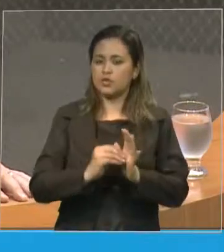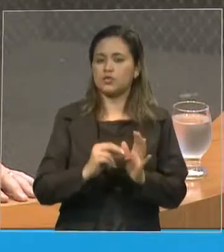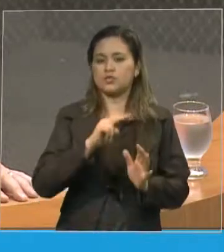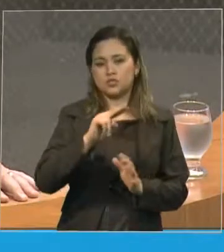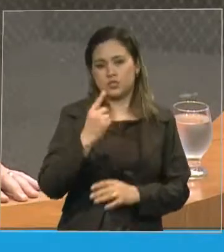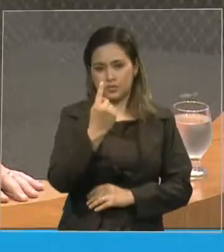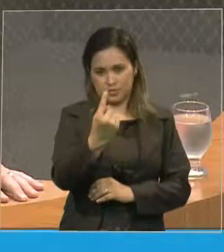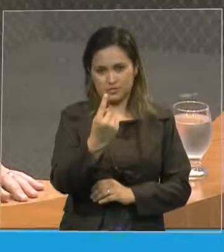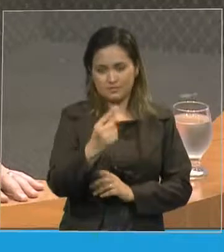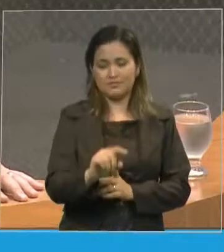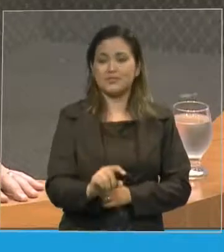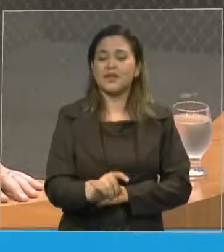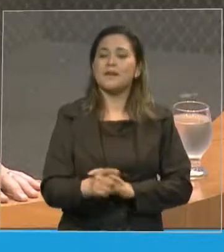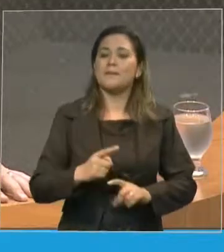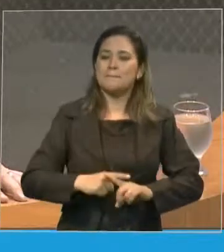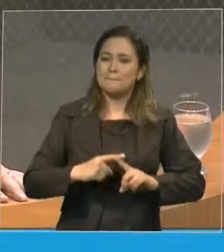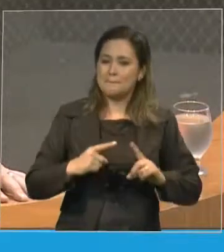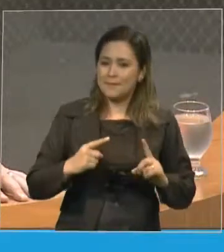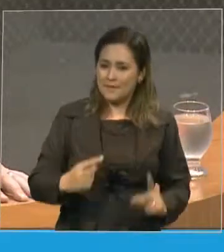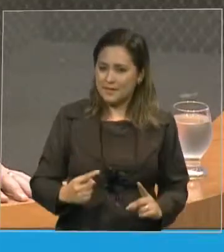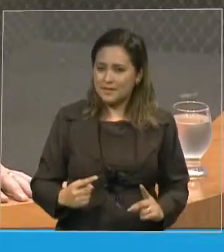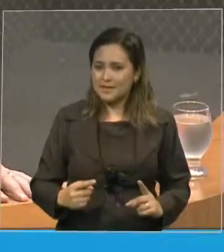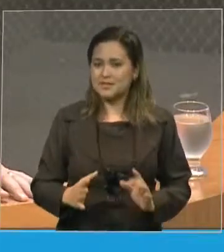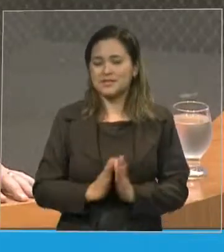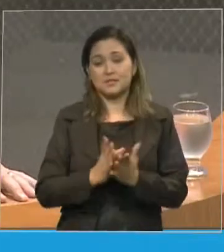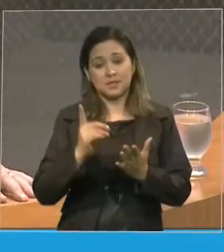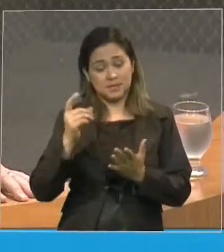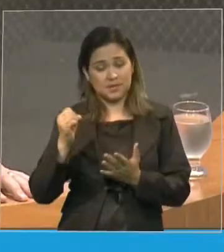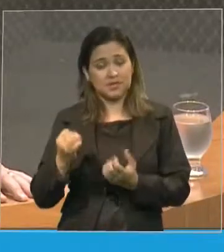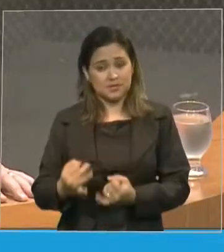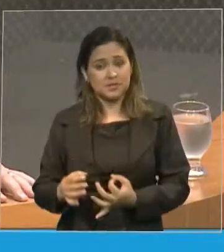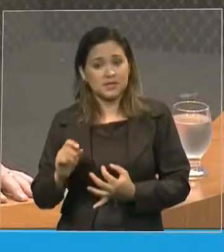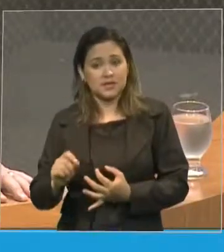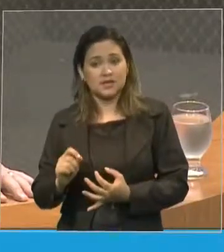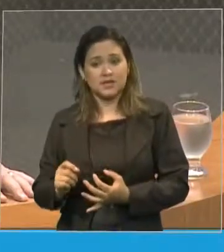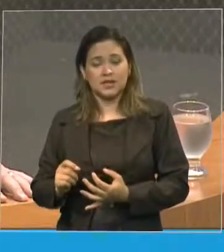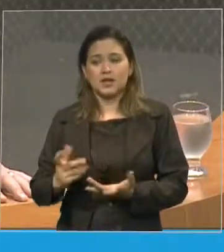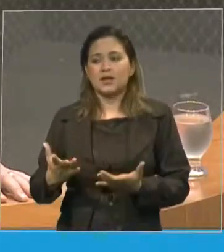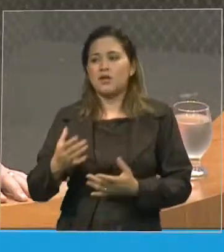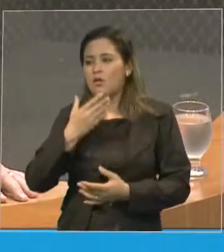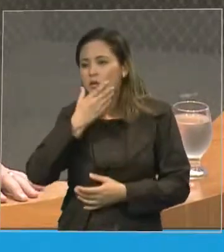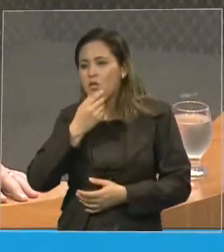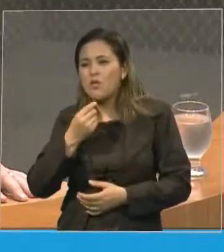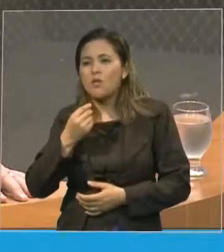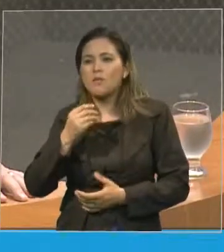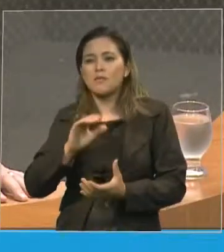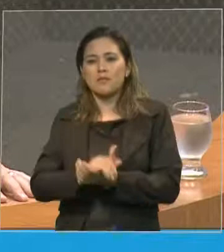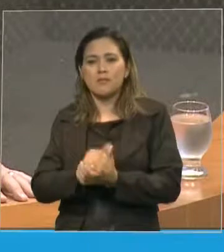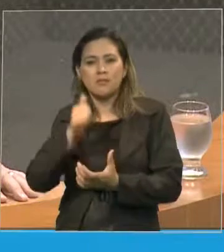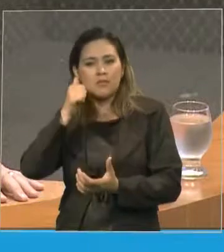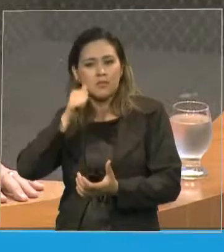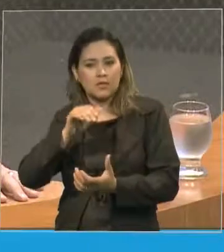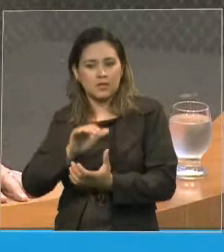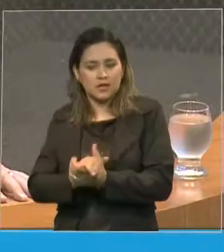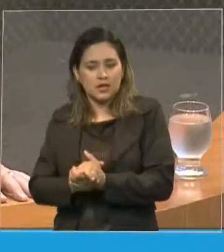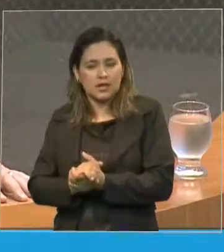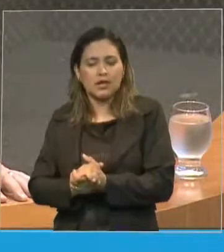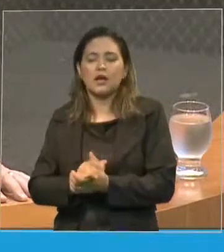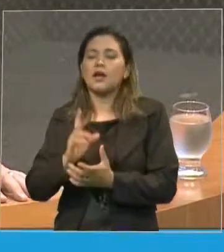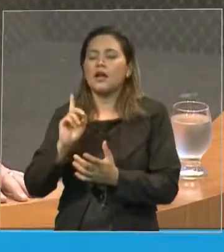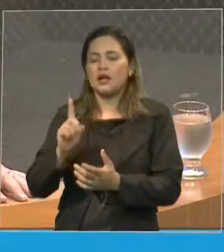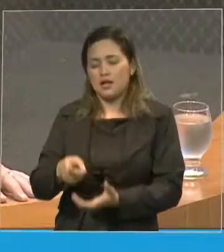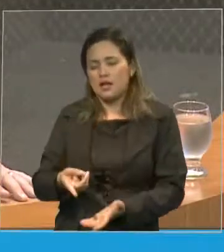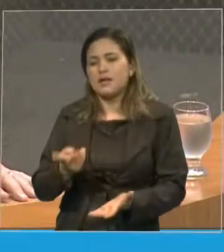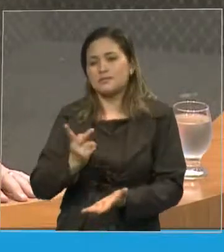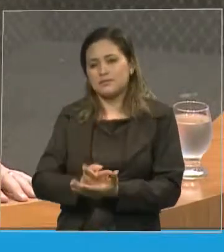serão os dois uma só carne. Então, parece-me que ela também se sente homenageada, bem como os seus filhos. E também é